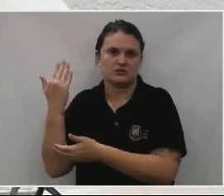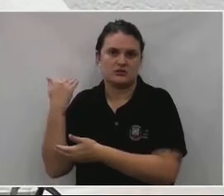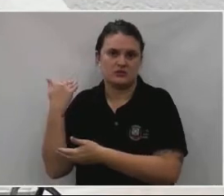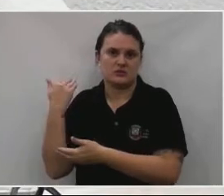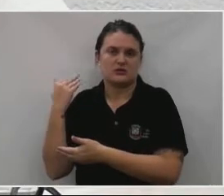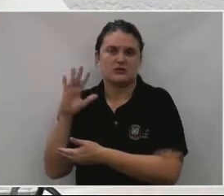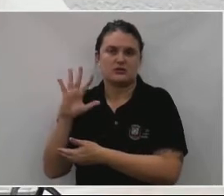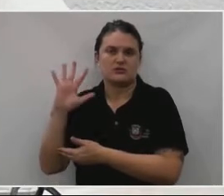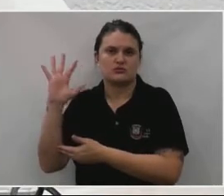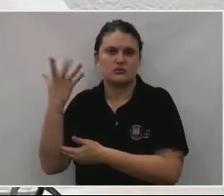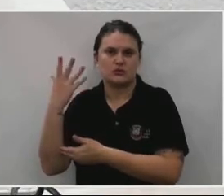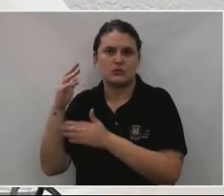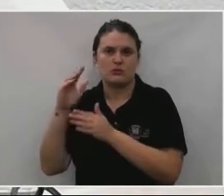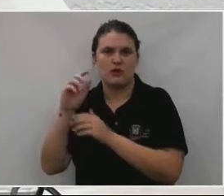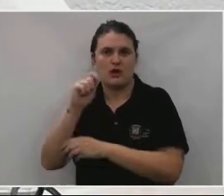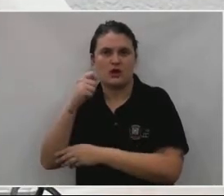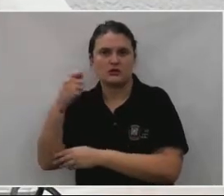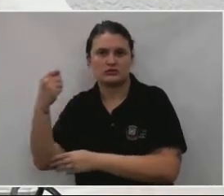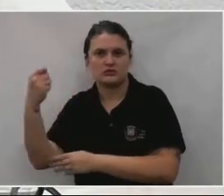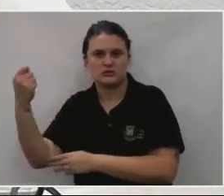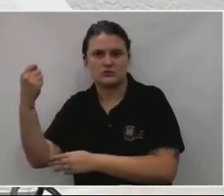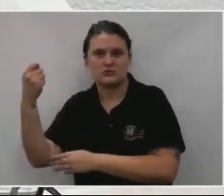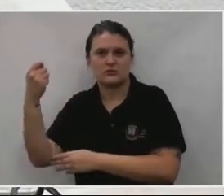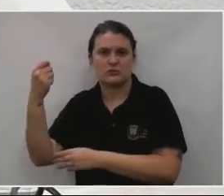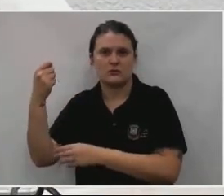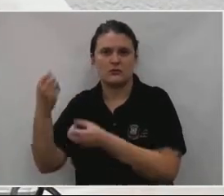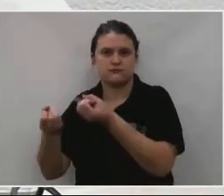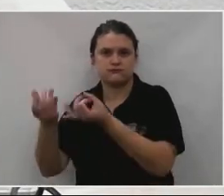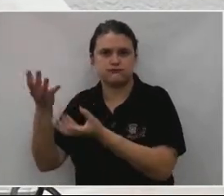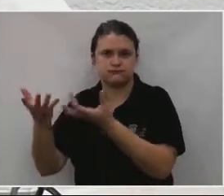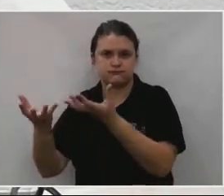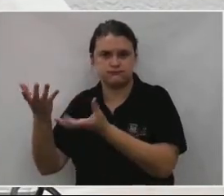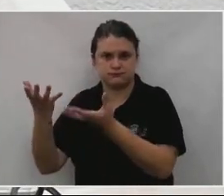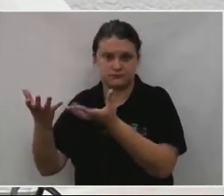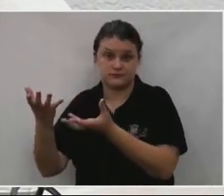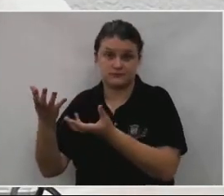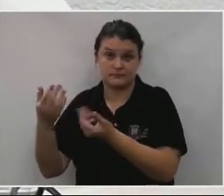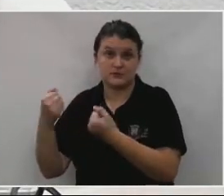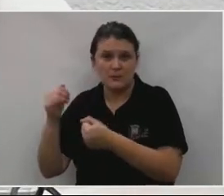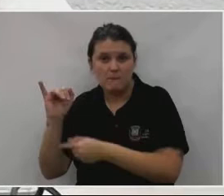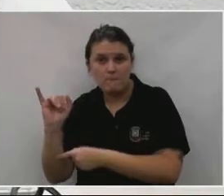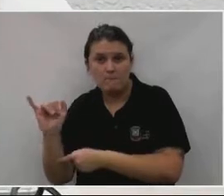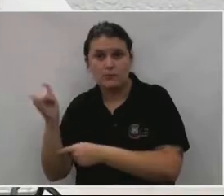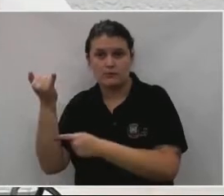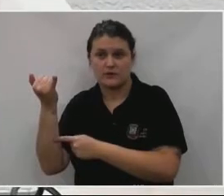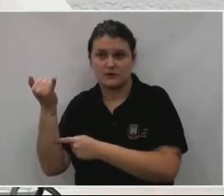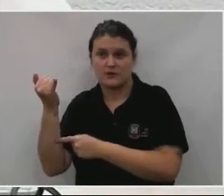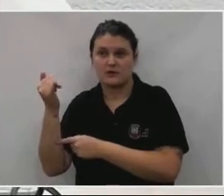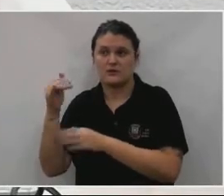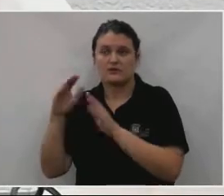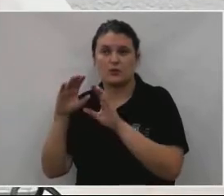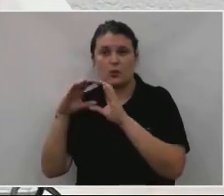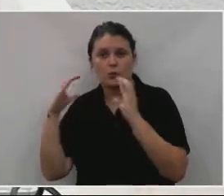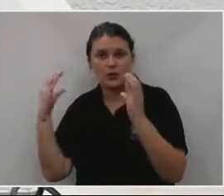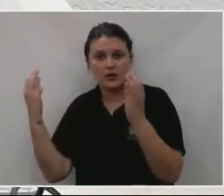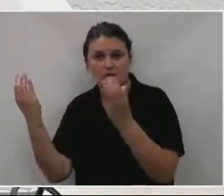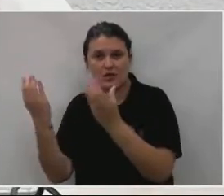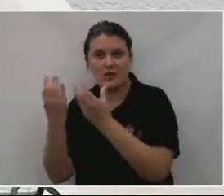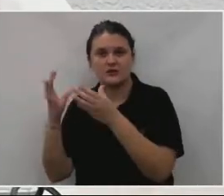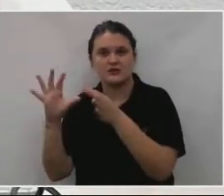atrás, onde uma associação pegou fogo. Então tem que aproveitar que as comunidades estão